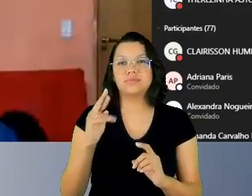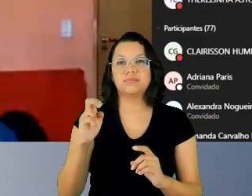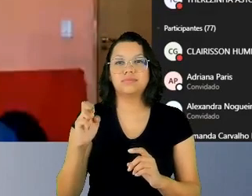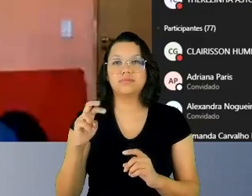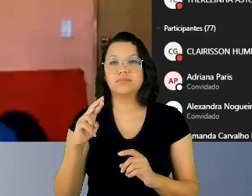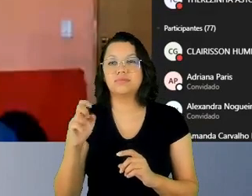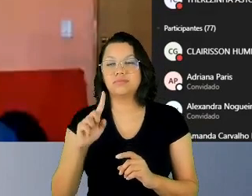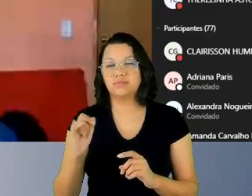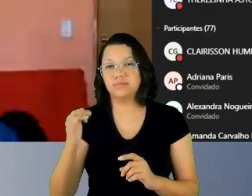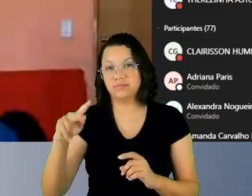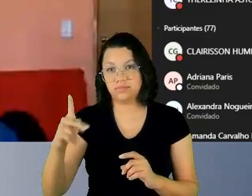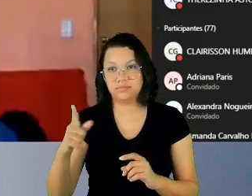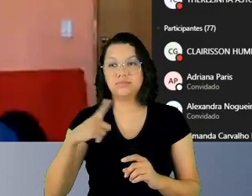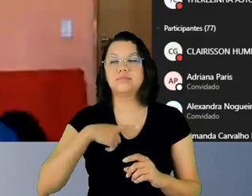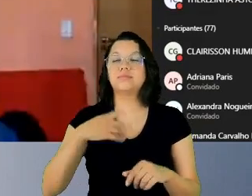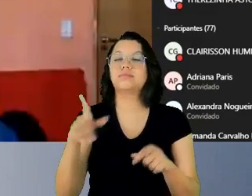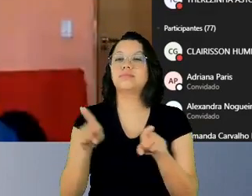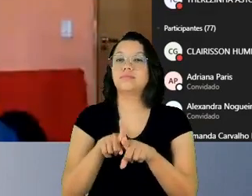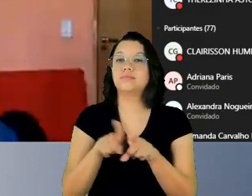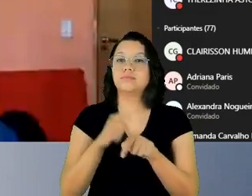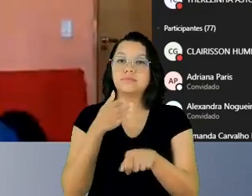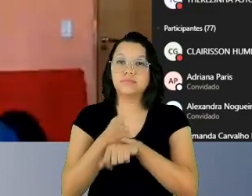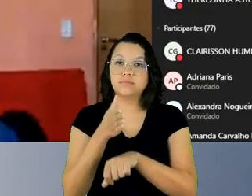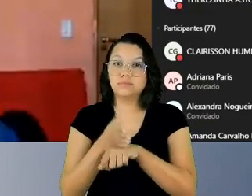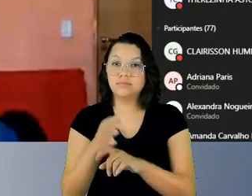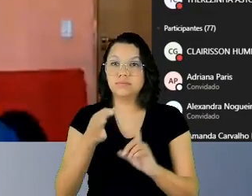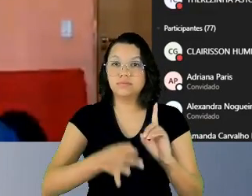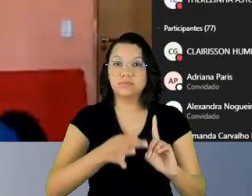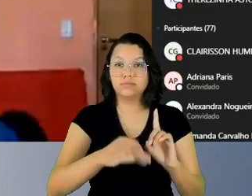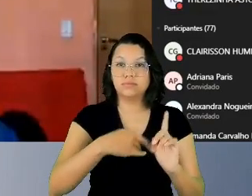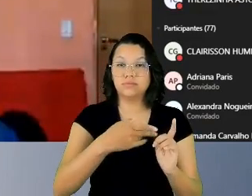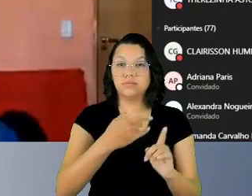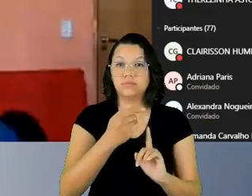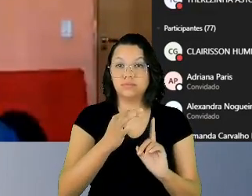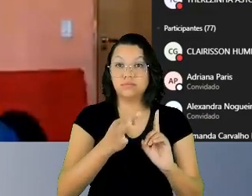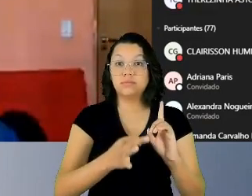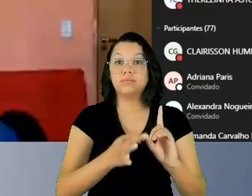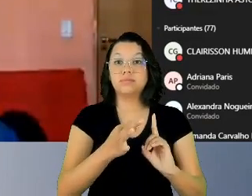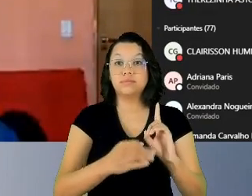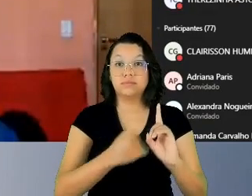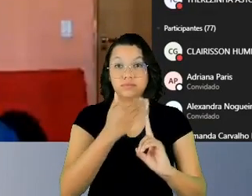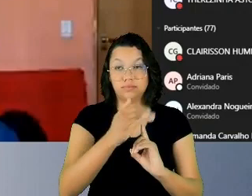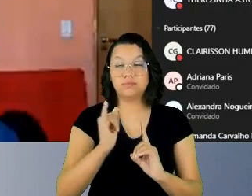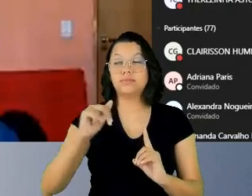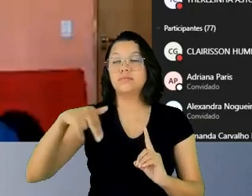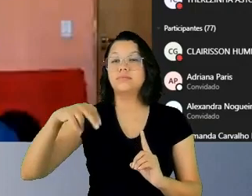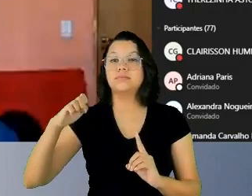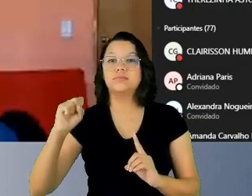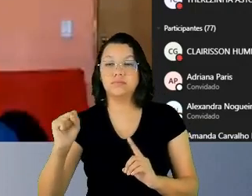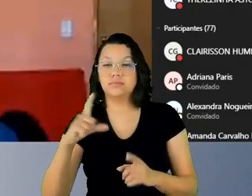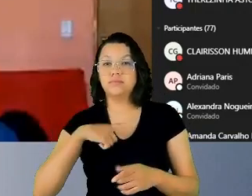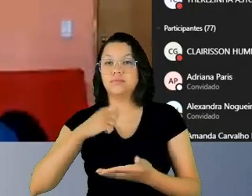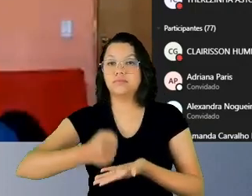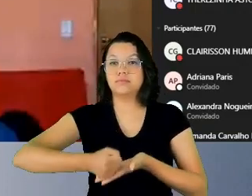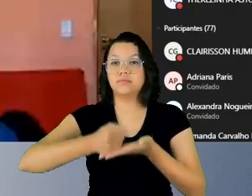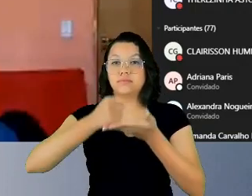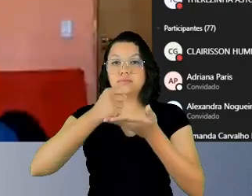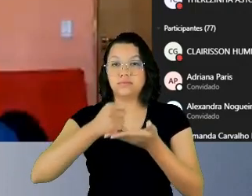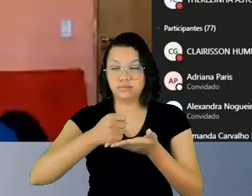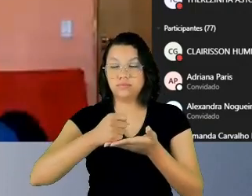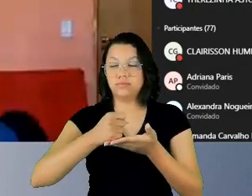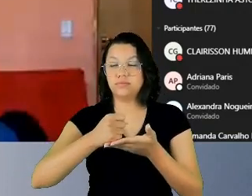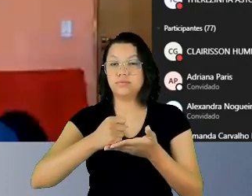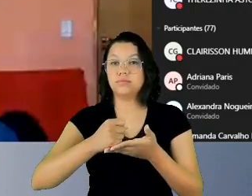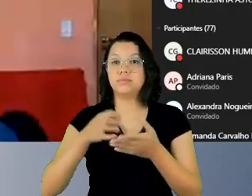da desembargadora Inês Virginia e com o apoio da doutora Raeclé Baldresca, que é incansável